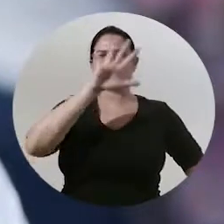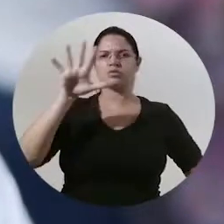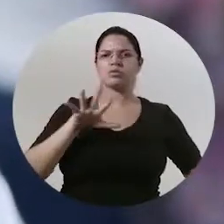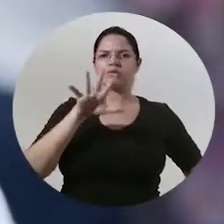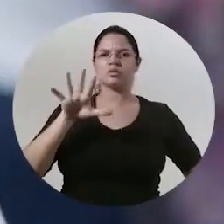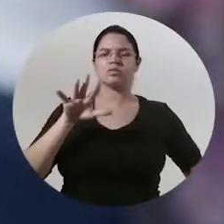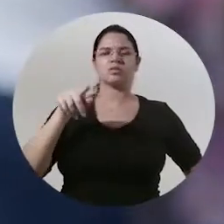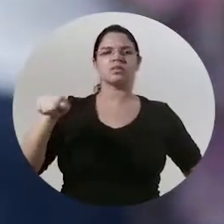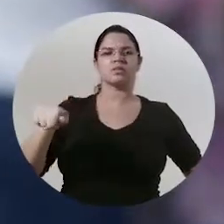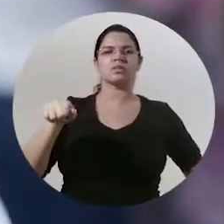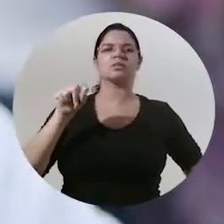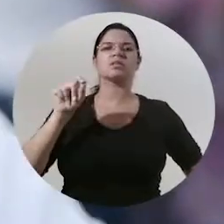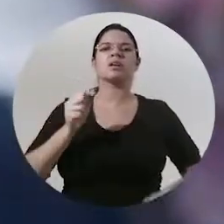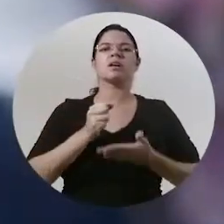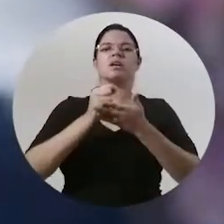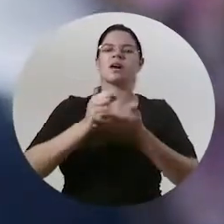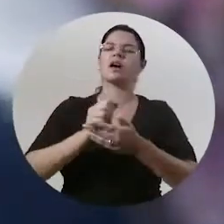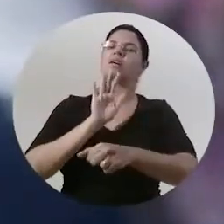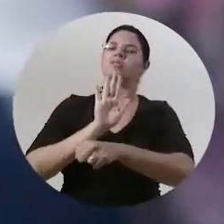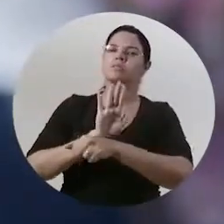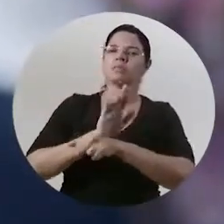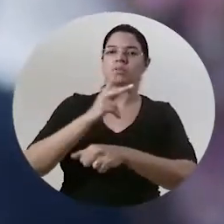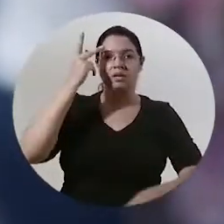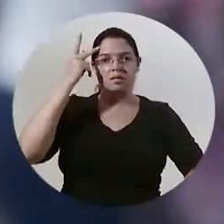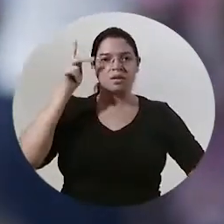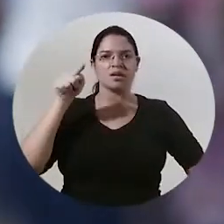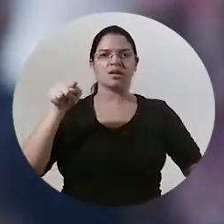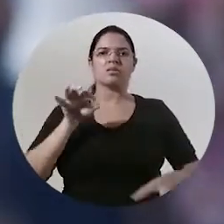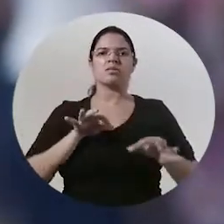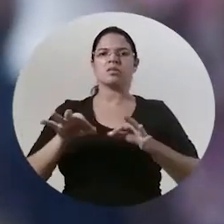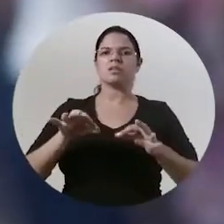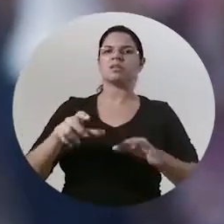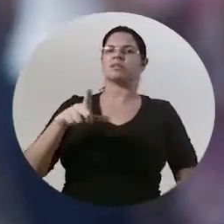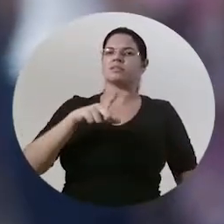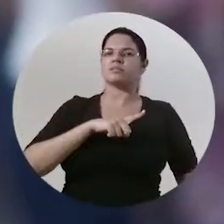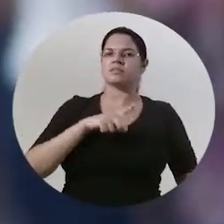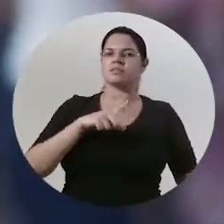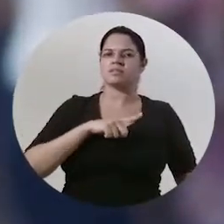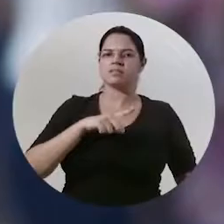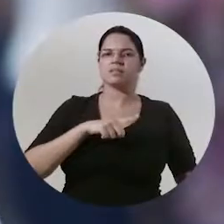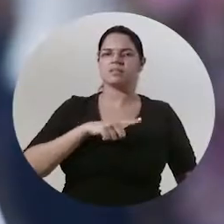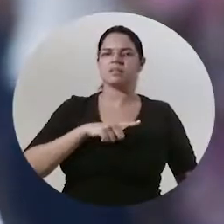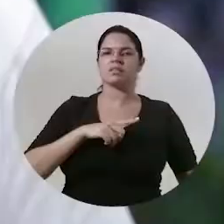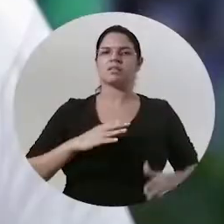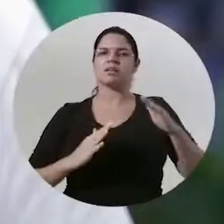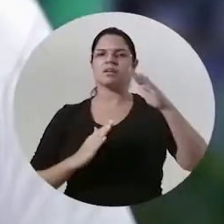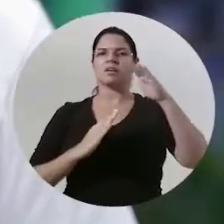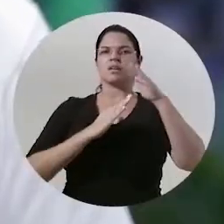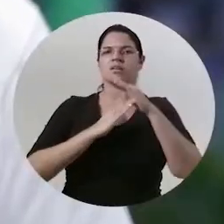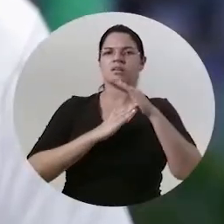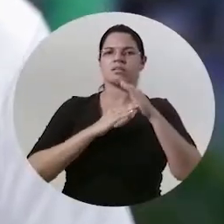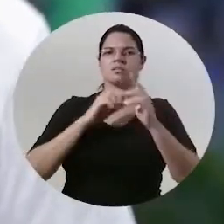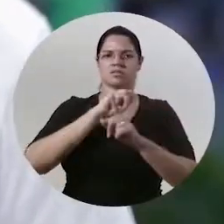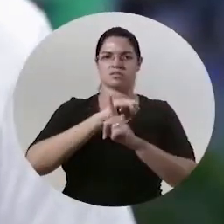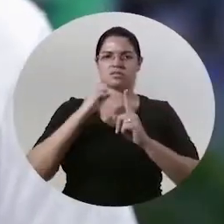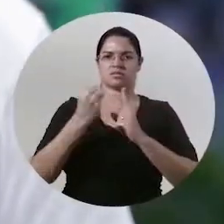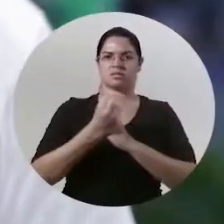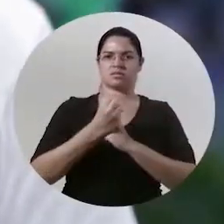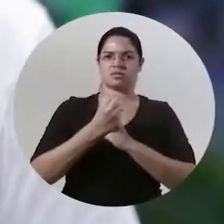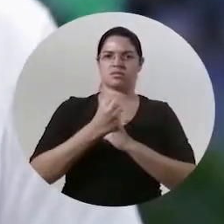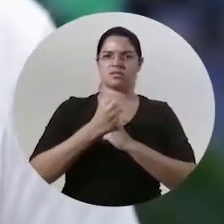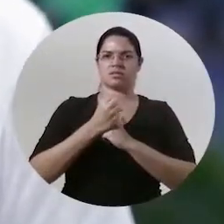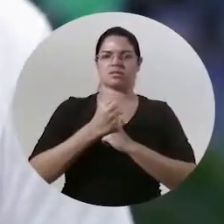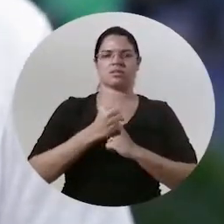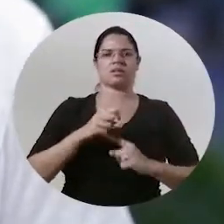Juvan que contribuíram para que este projeto tivesse o alcance social que ele teve fazer o Ribeirinho não é